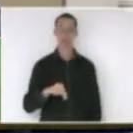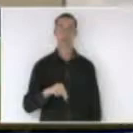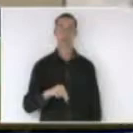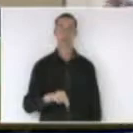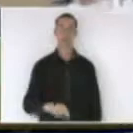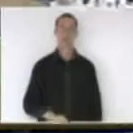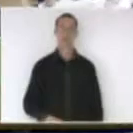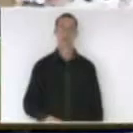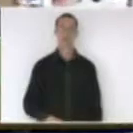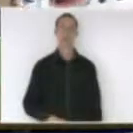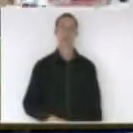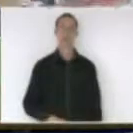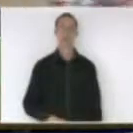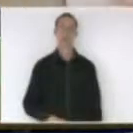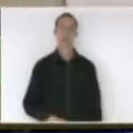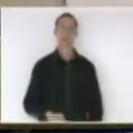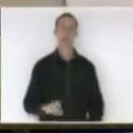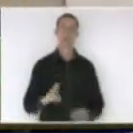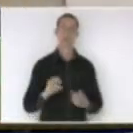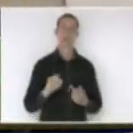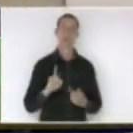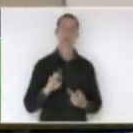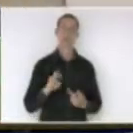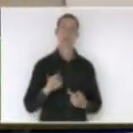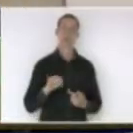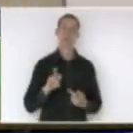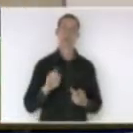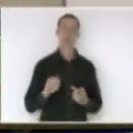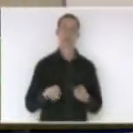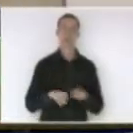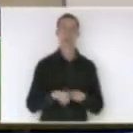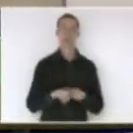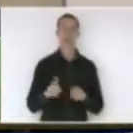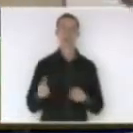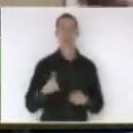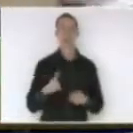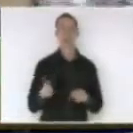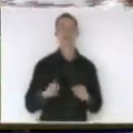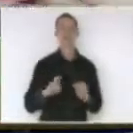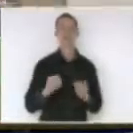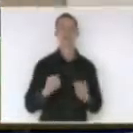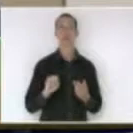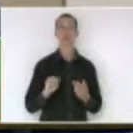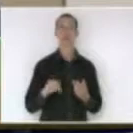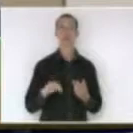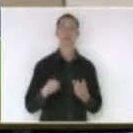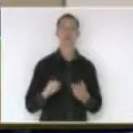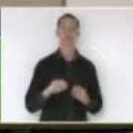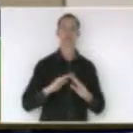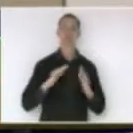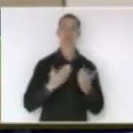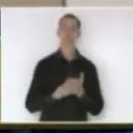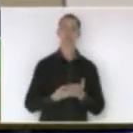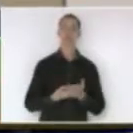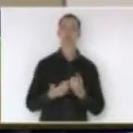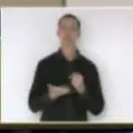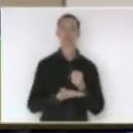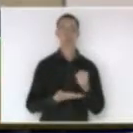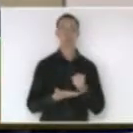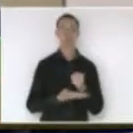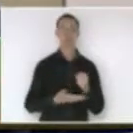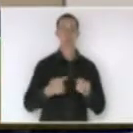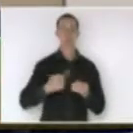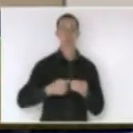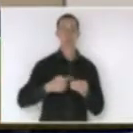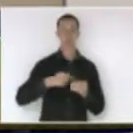Estringari Rodrigo Ilsenheim e a professora Rosane Hartbach da escola básica Luiz Bertoldi do município